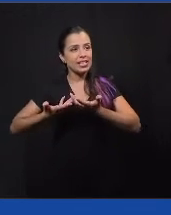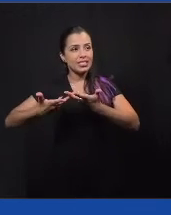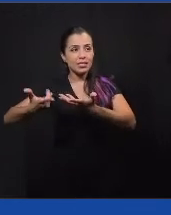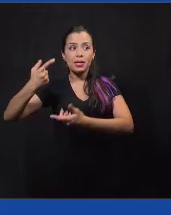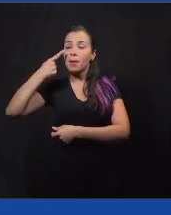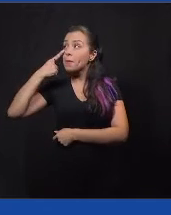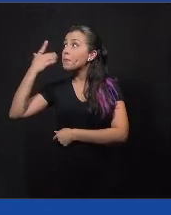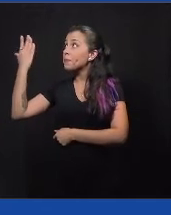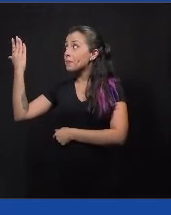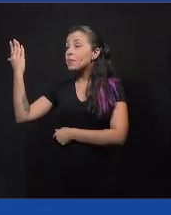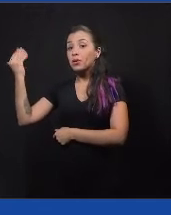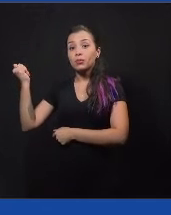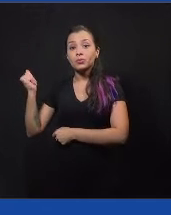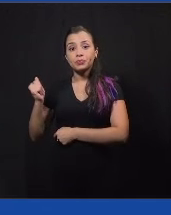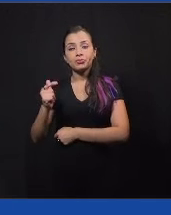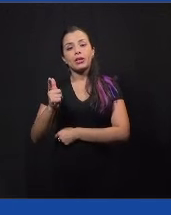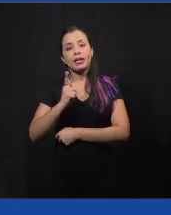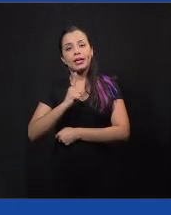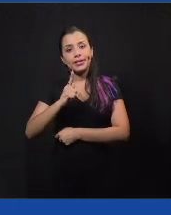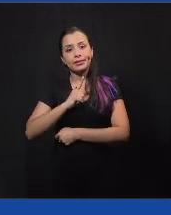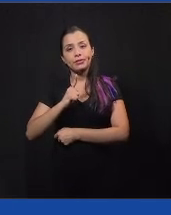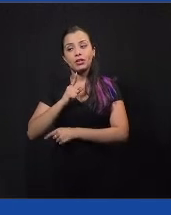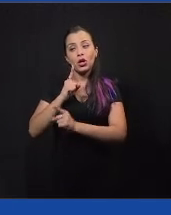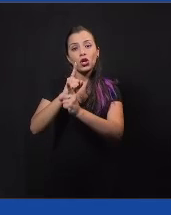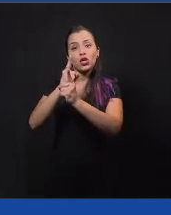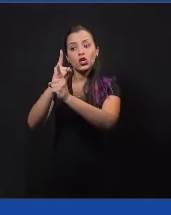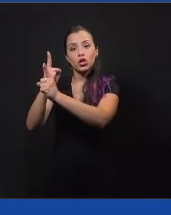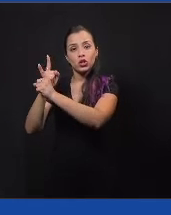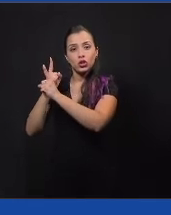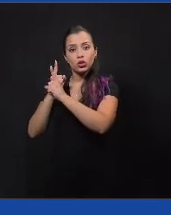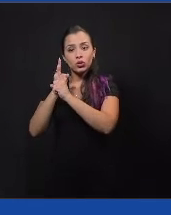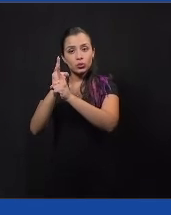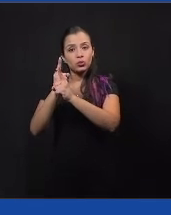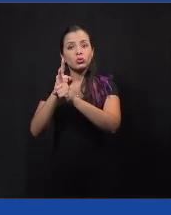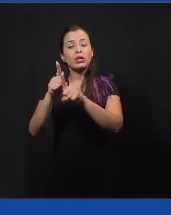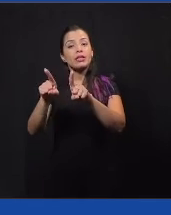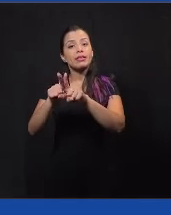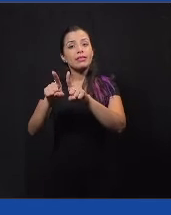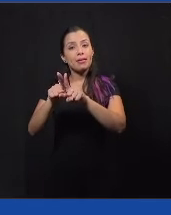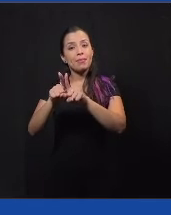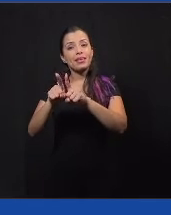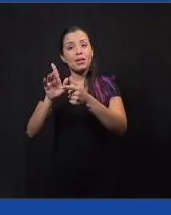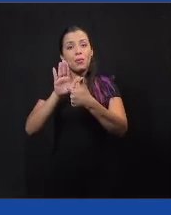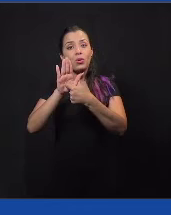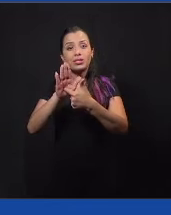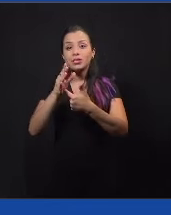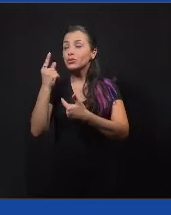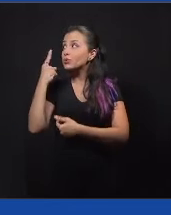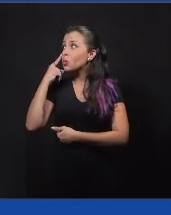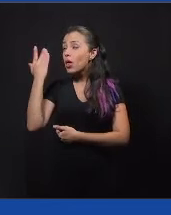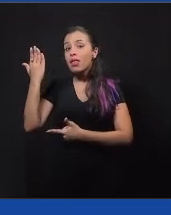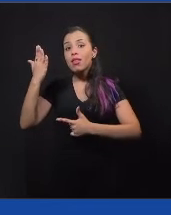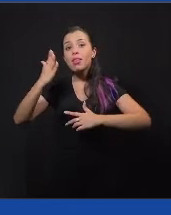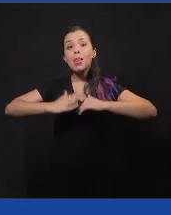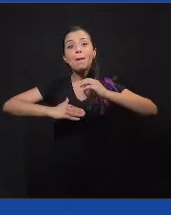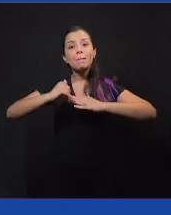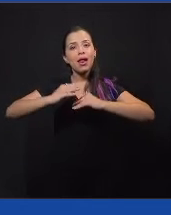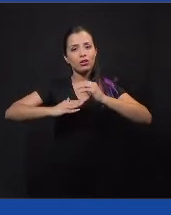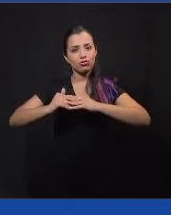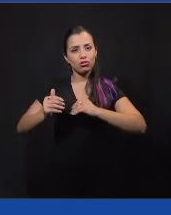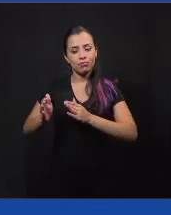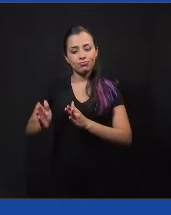seguida aí sobre os nossos encontros, mas para mostrar um pouquinho na prática para vocês como é a jornada do cidadão.